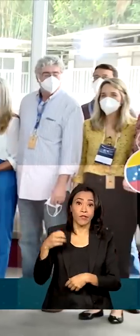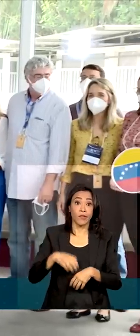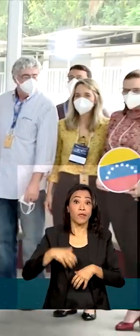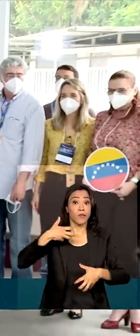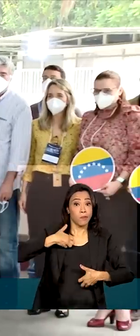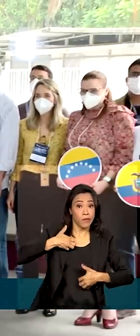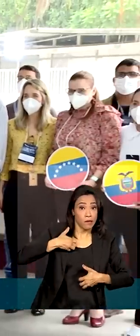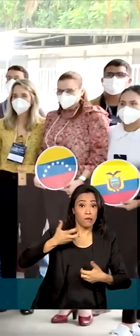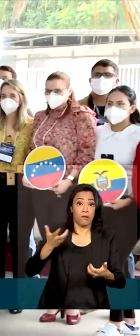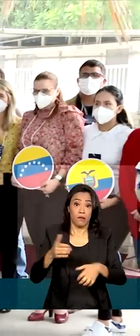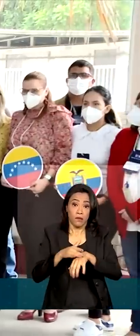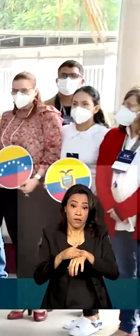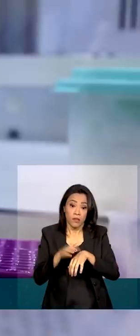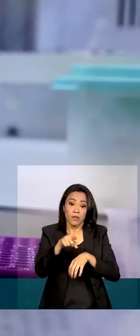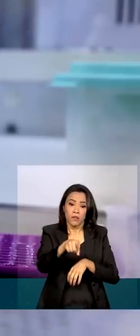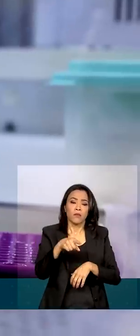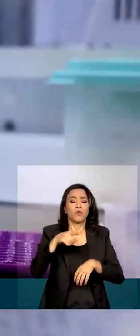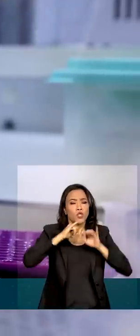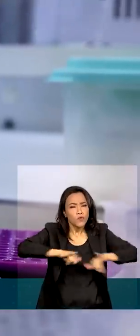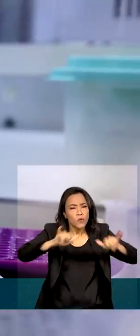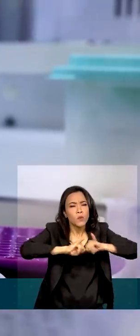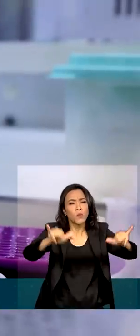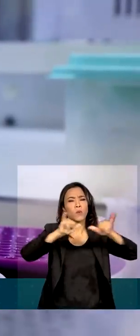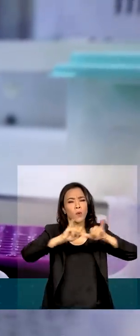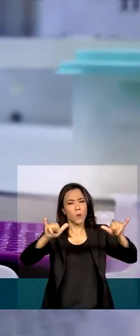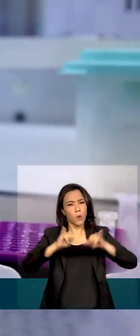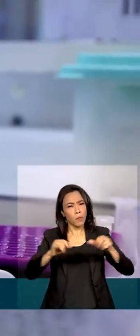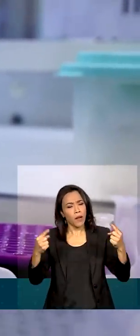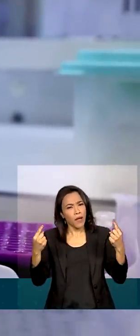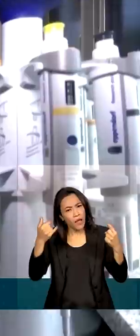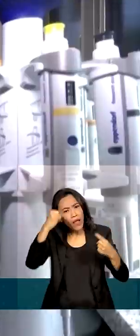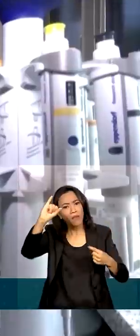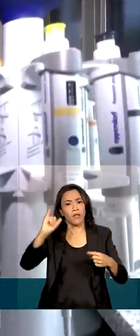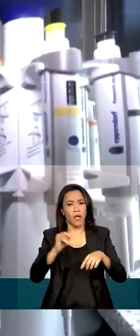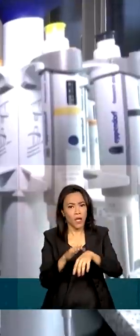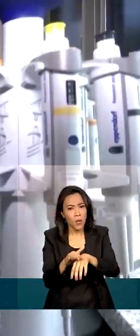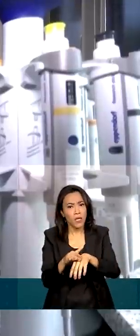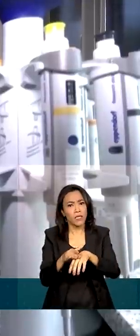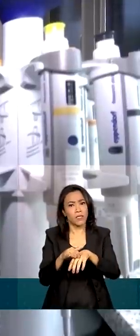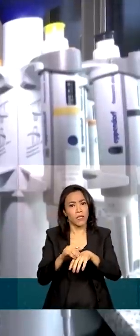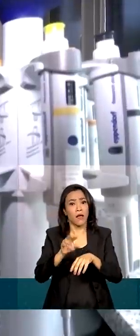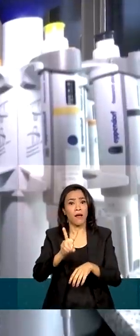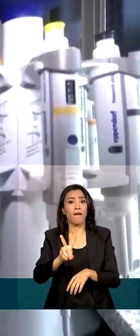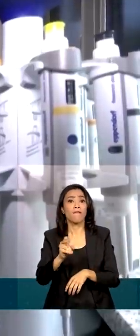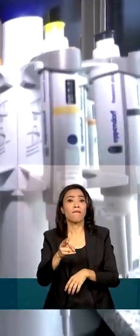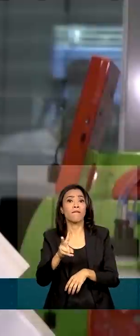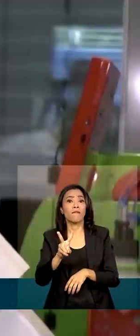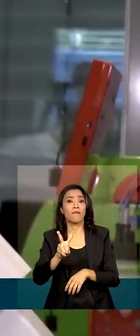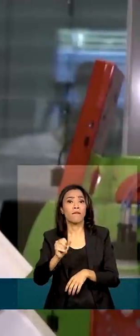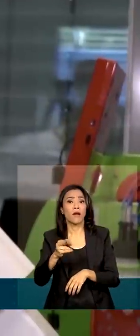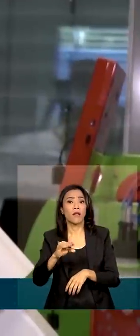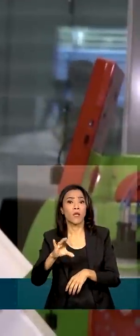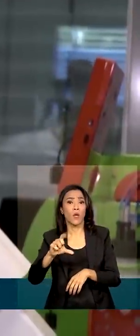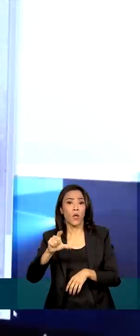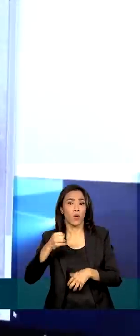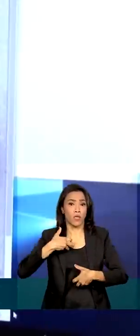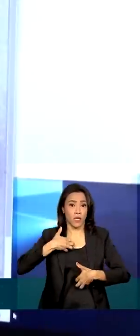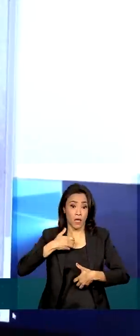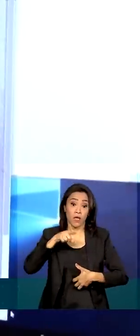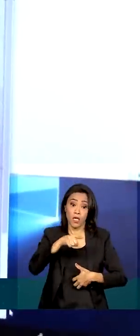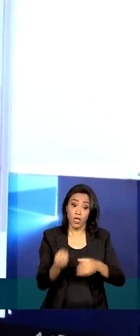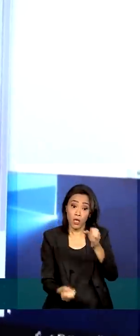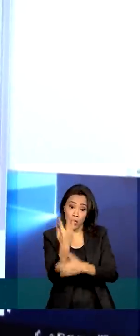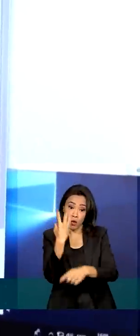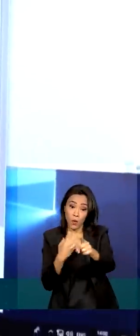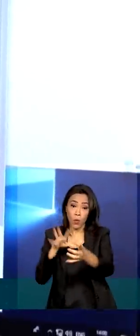governo anunciou uma campanha nacional de prevenção à varíola dos macacos e criou um centro de operações de emergência para